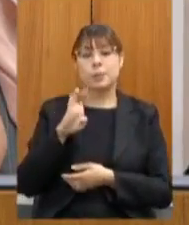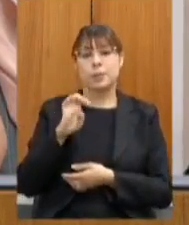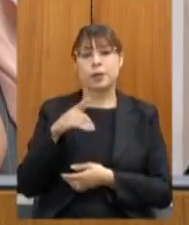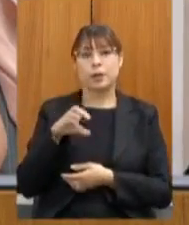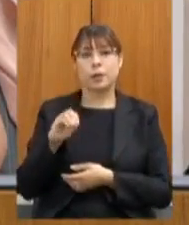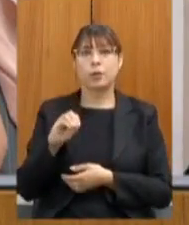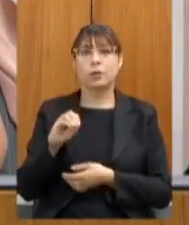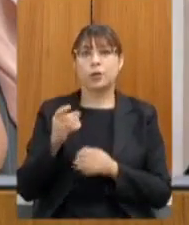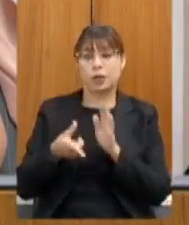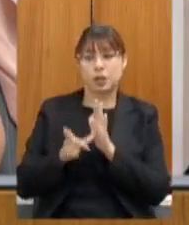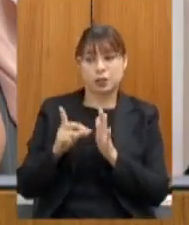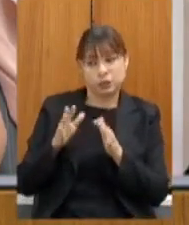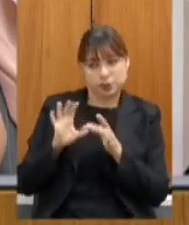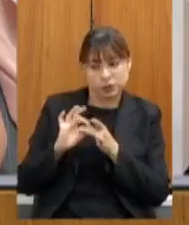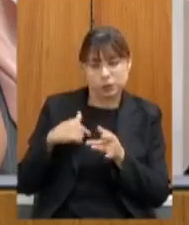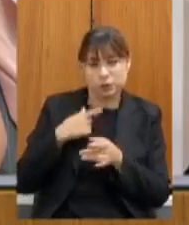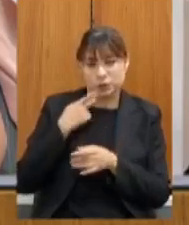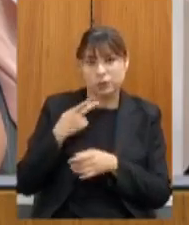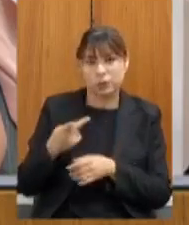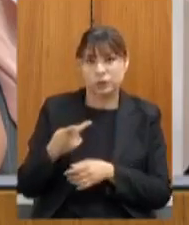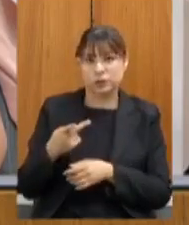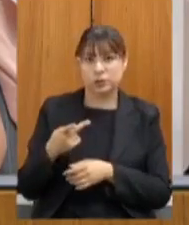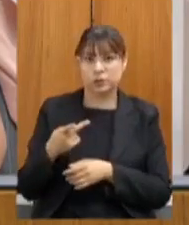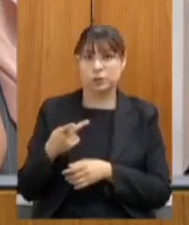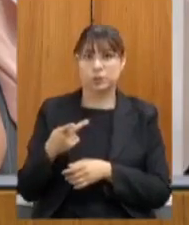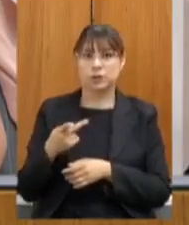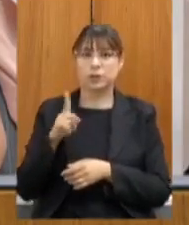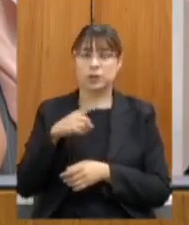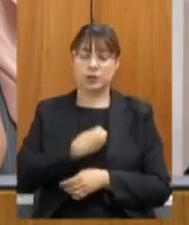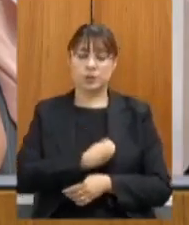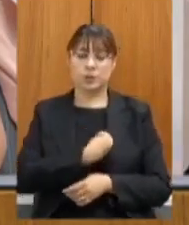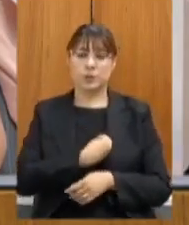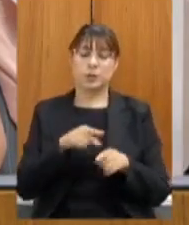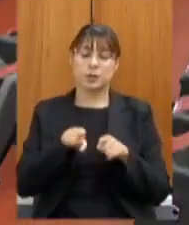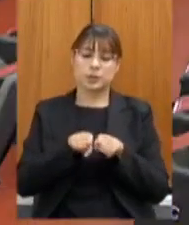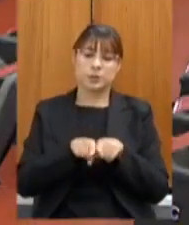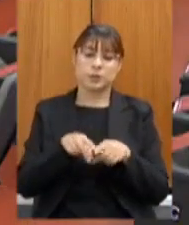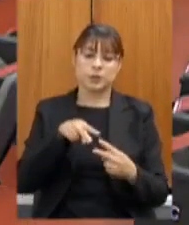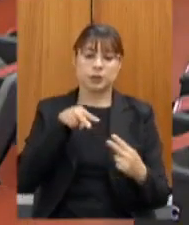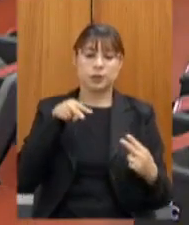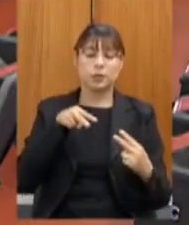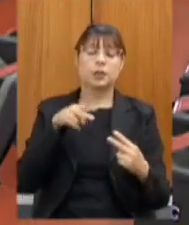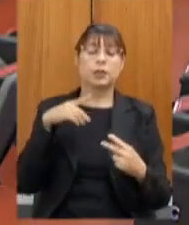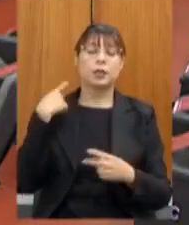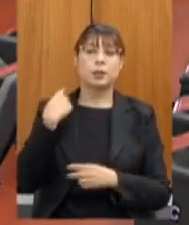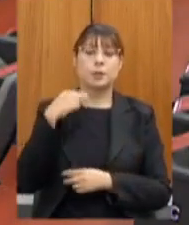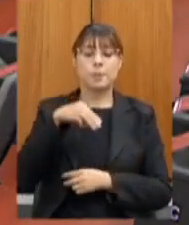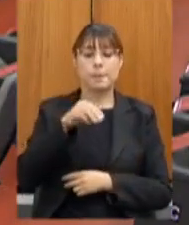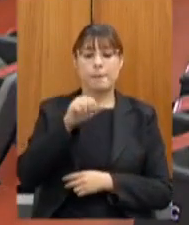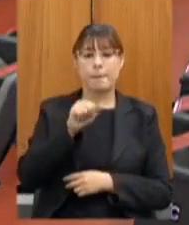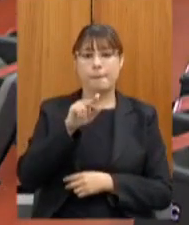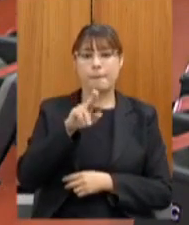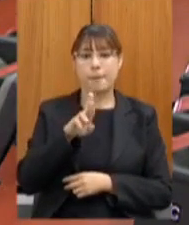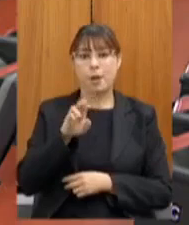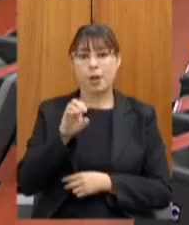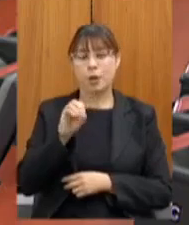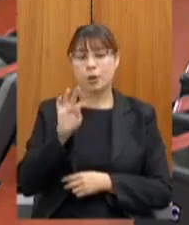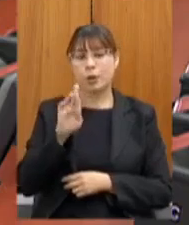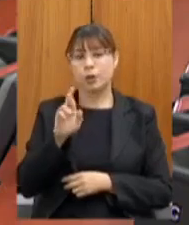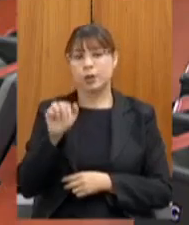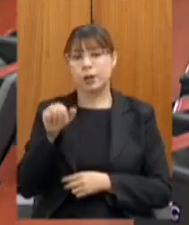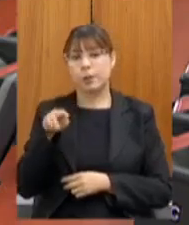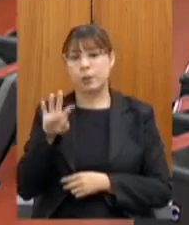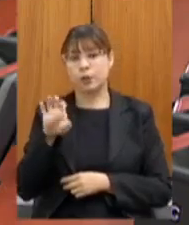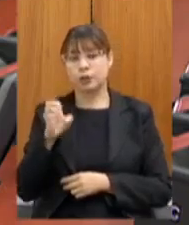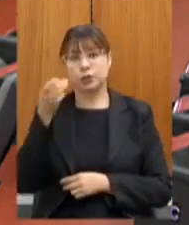deputado Betão antes fazer o registro da participação remota também do deputado Mauro Tramonte aqui na nossa audiência e